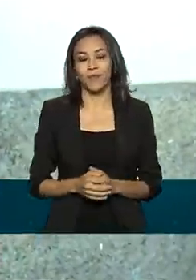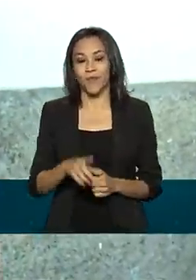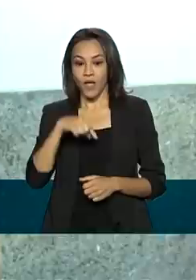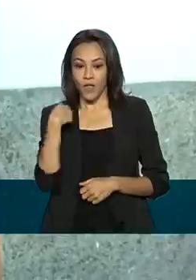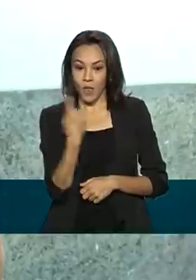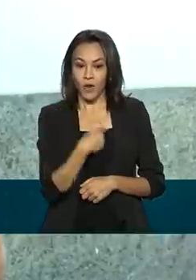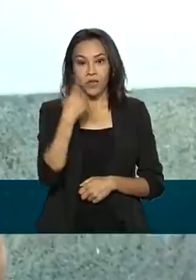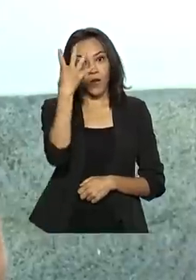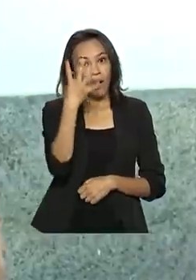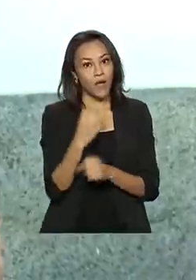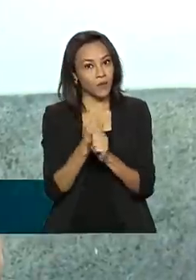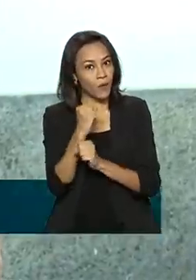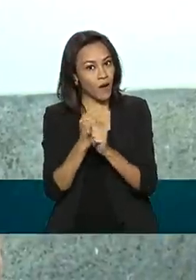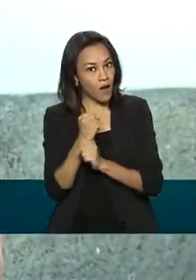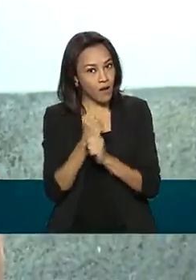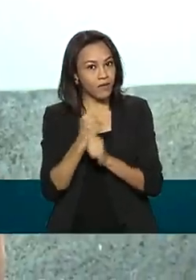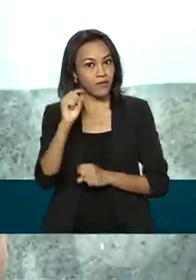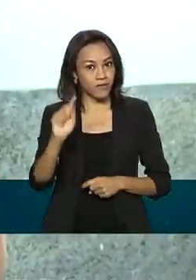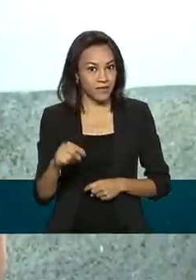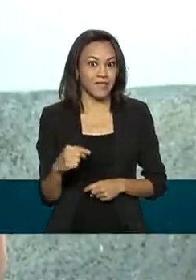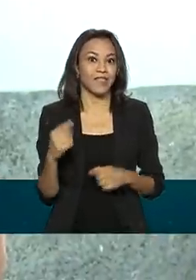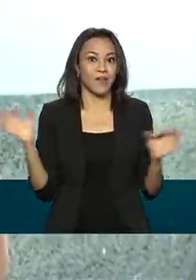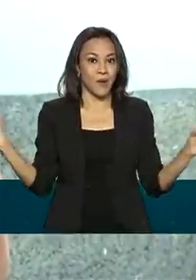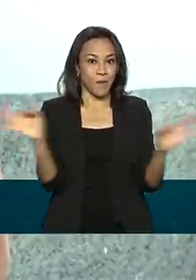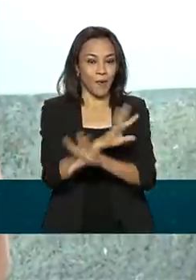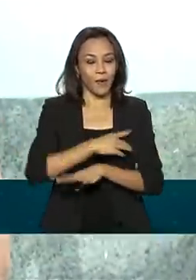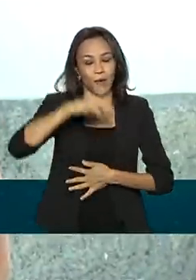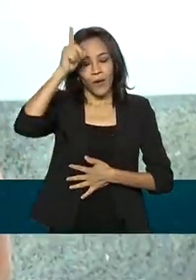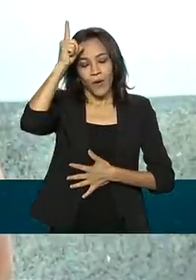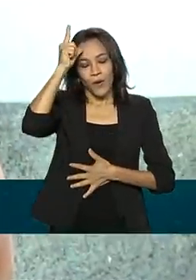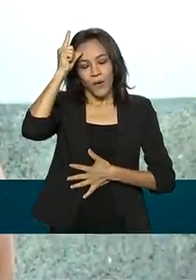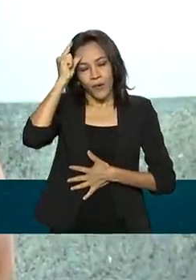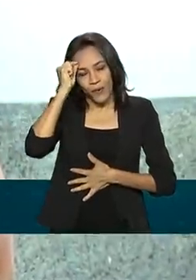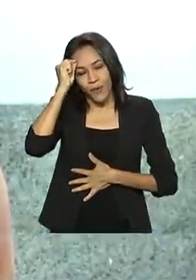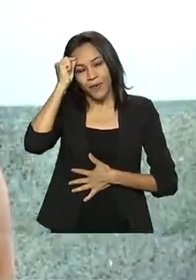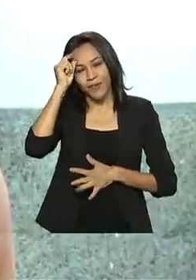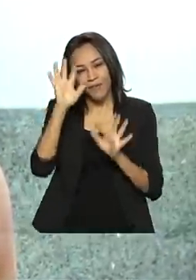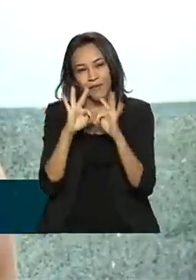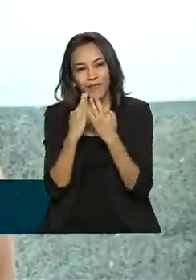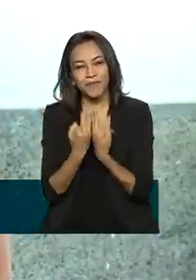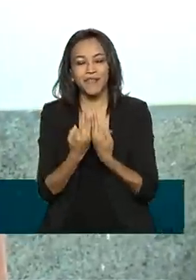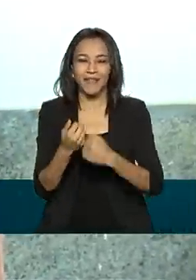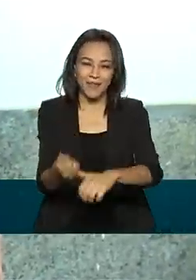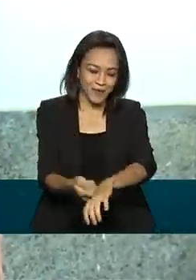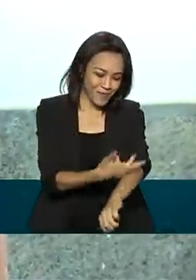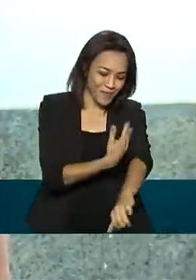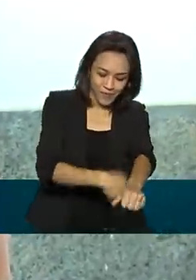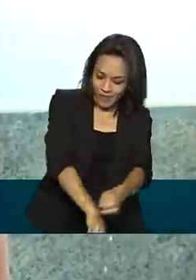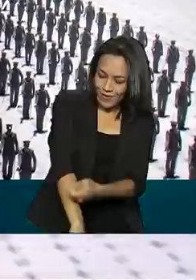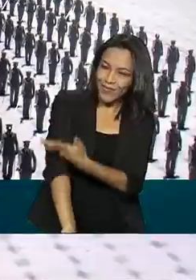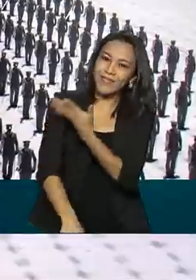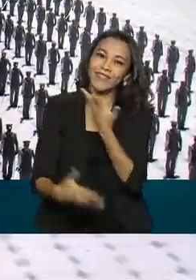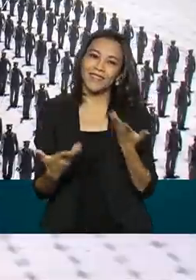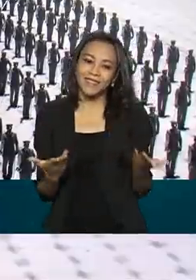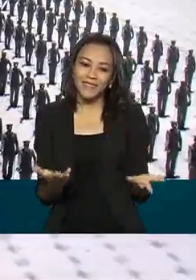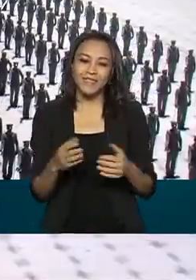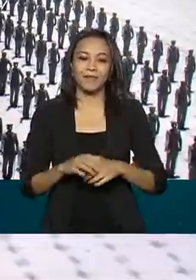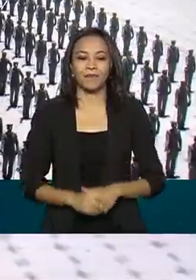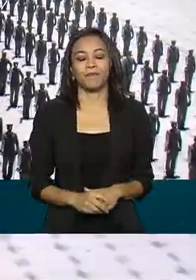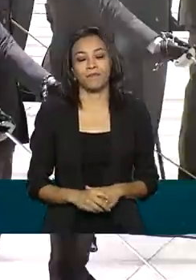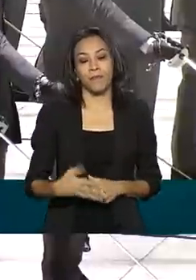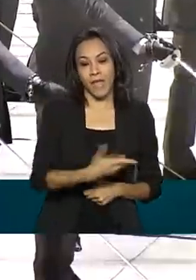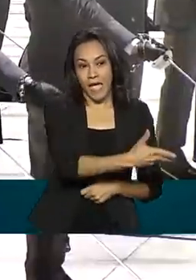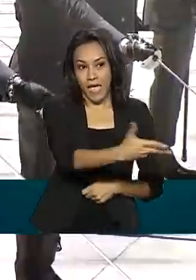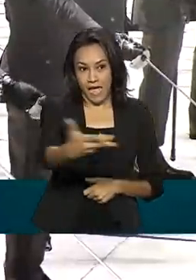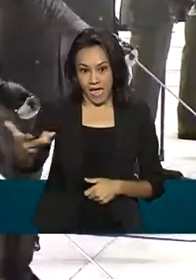há quatro anos atrás e está terminando esse ciclo agora com a minha família aqui. É emocionante para mim e para a minha família. Os aspirantes